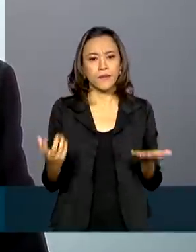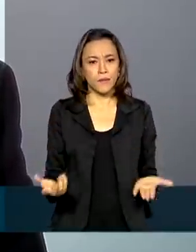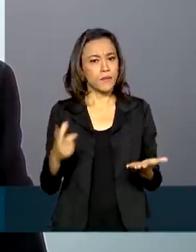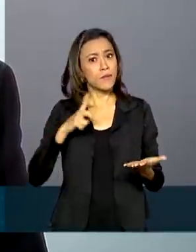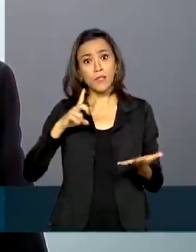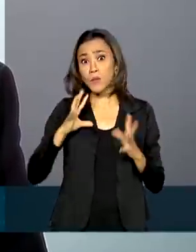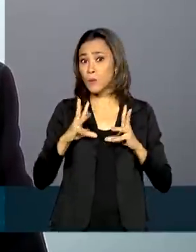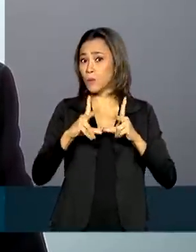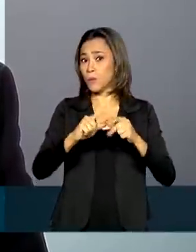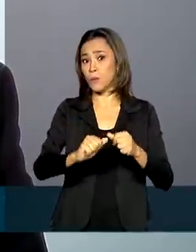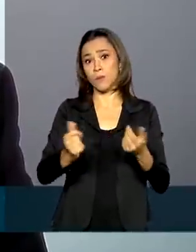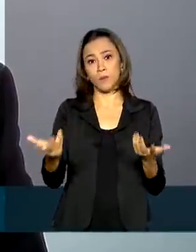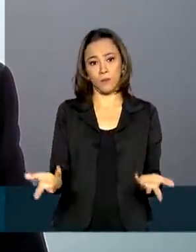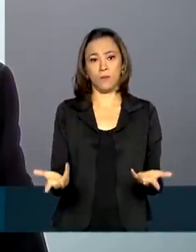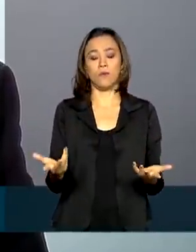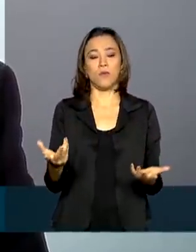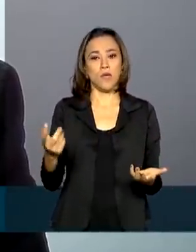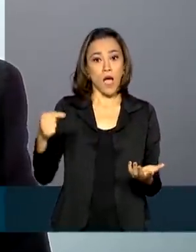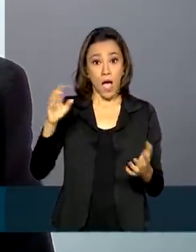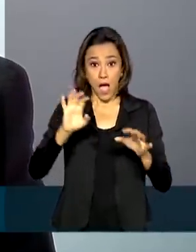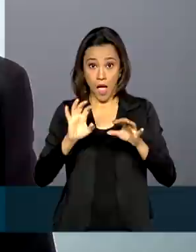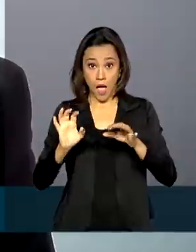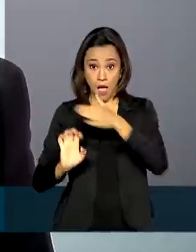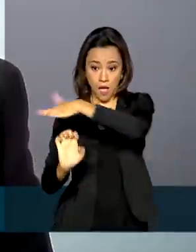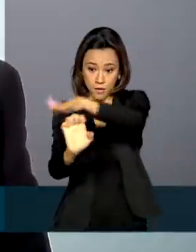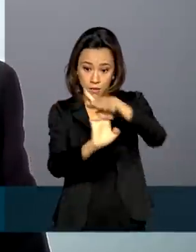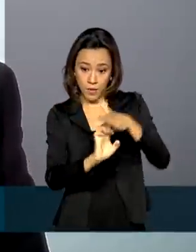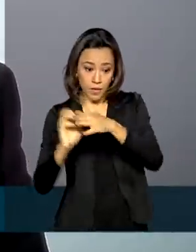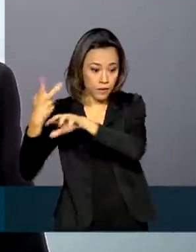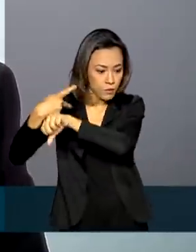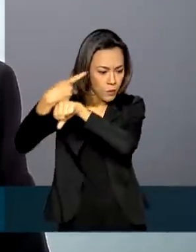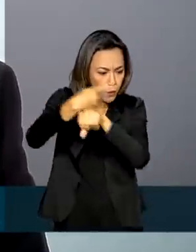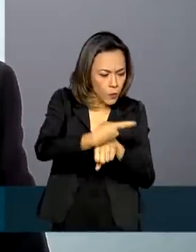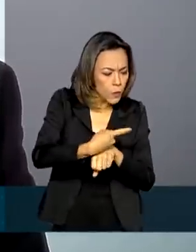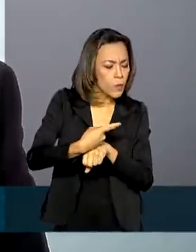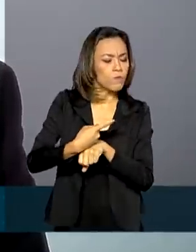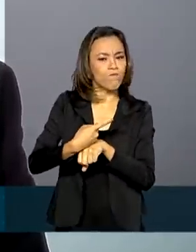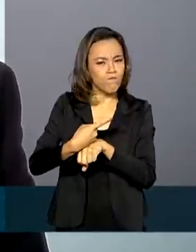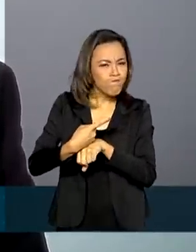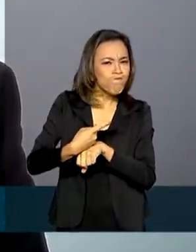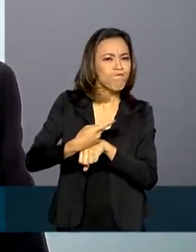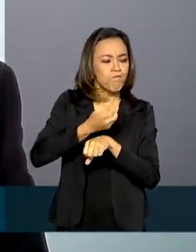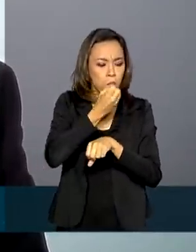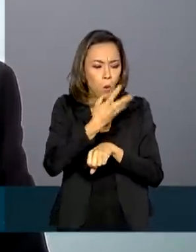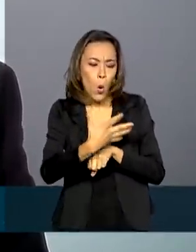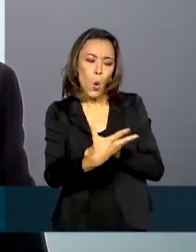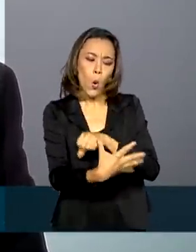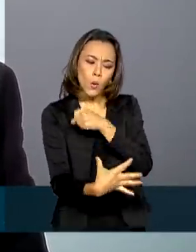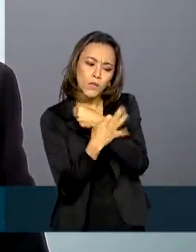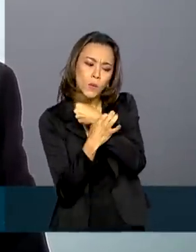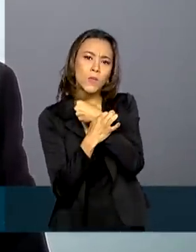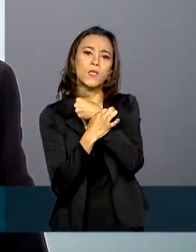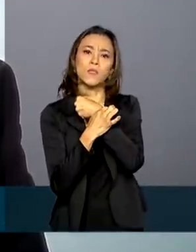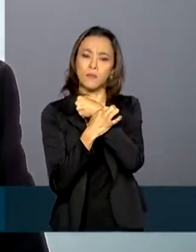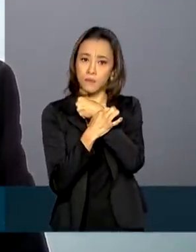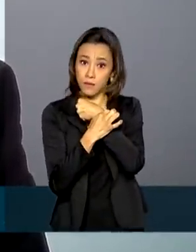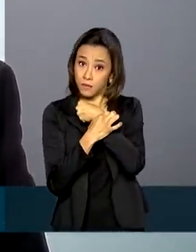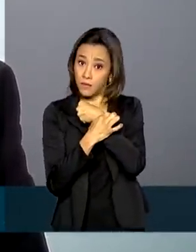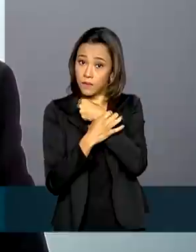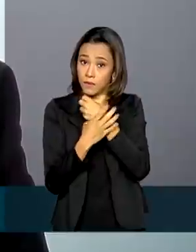tem tudo. E no momento em que os investidores procuram opções de maior segurança, eles estão buscando